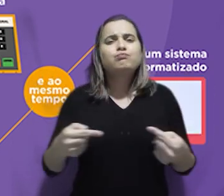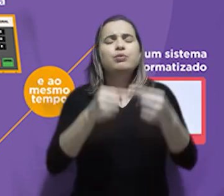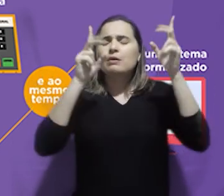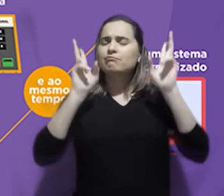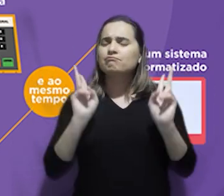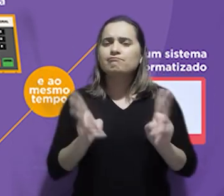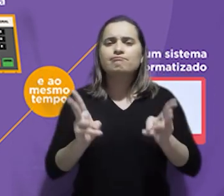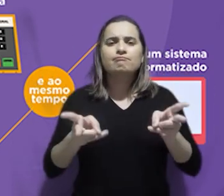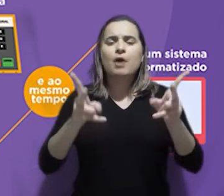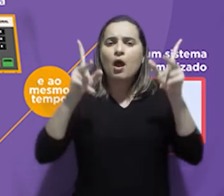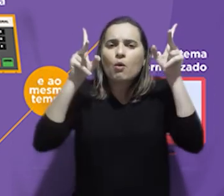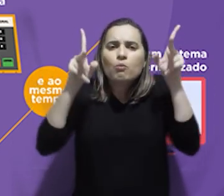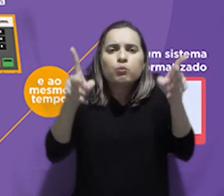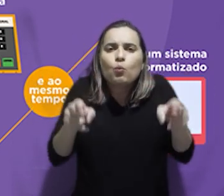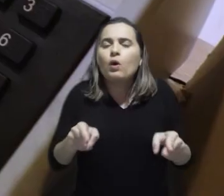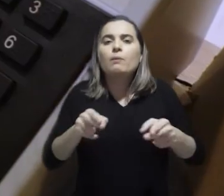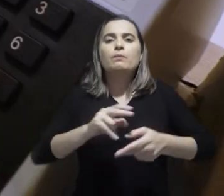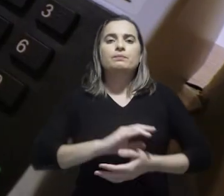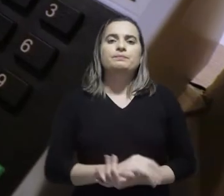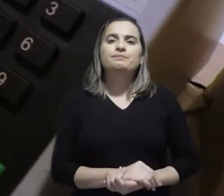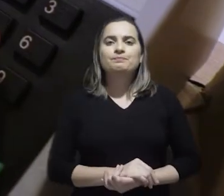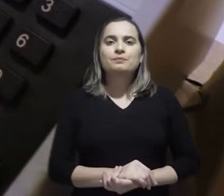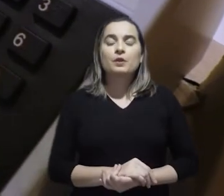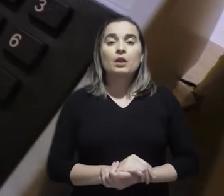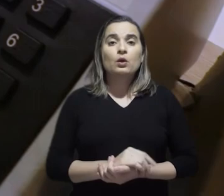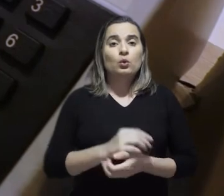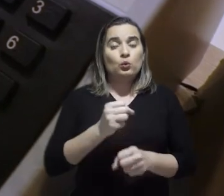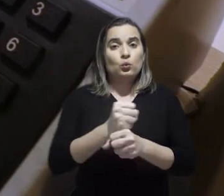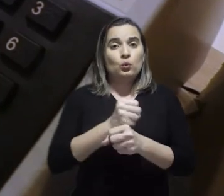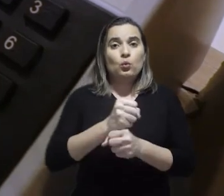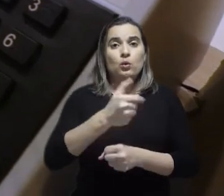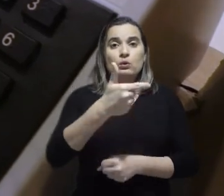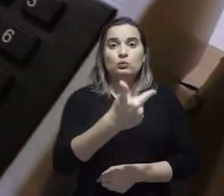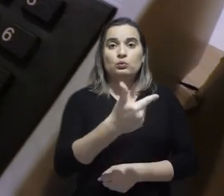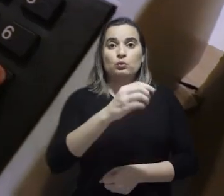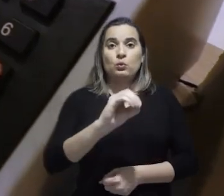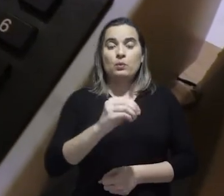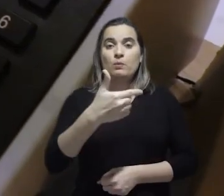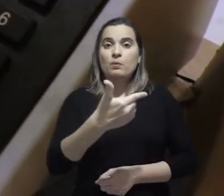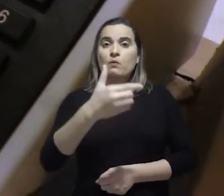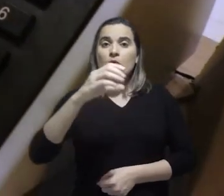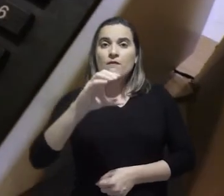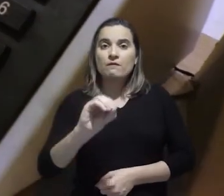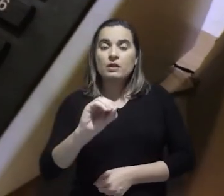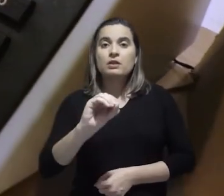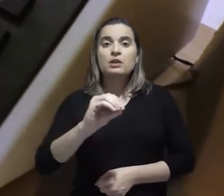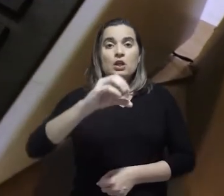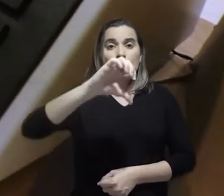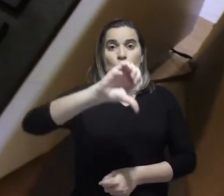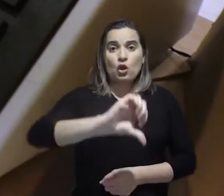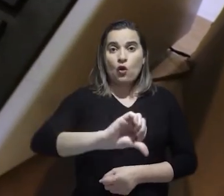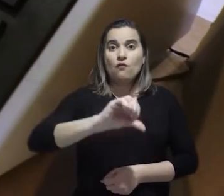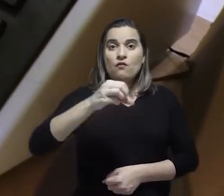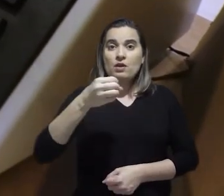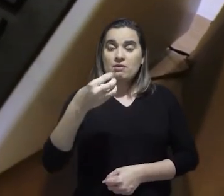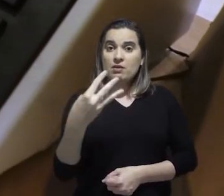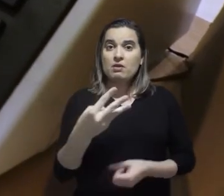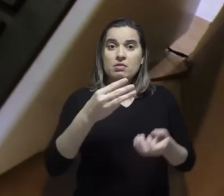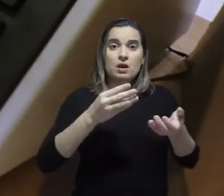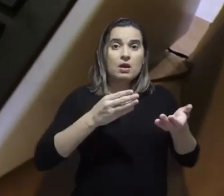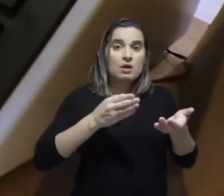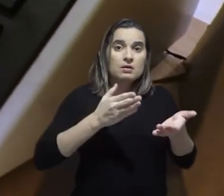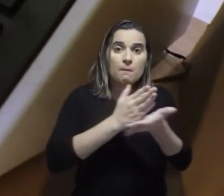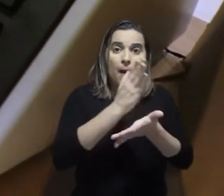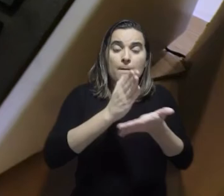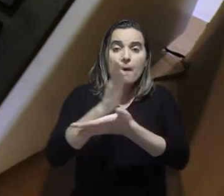das cédulas de papel digitados na urna. Em 2020, 93 urnas passaram por auditoria que atesta a segurança